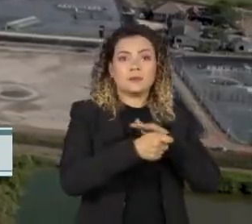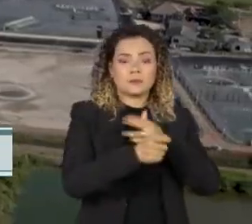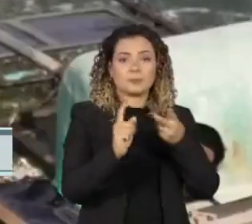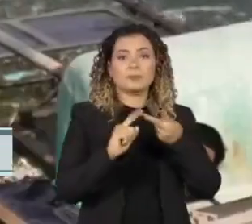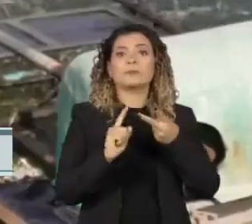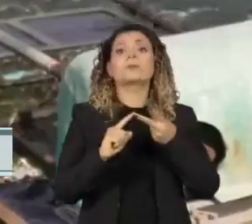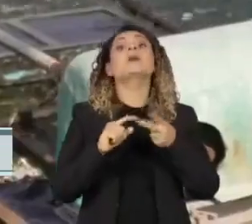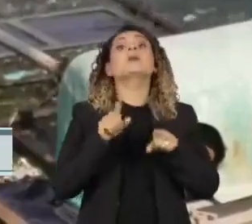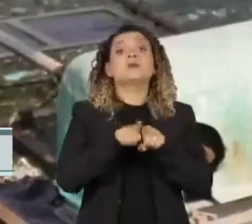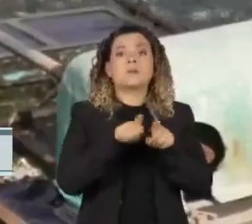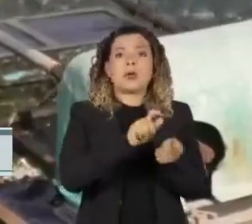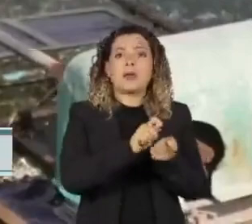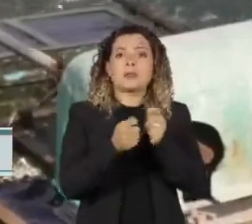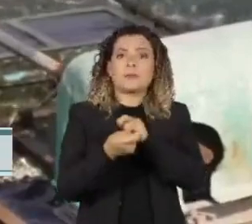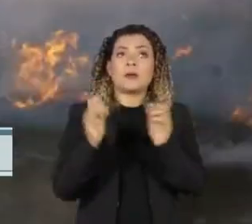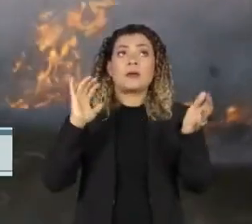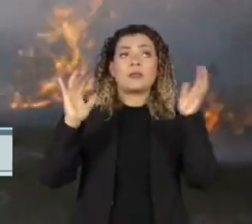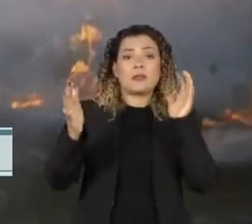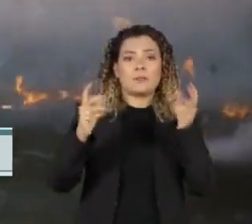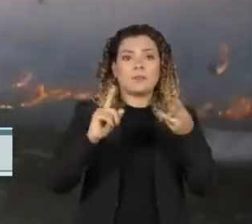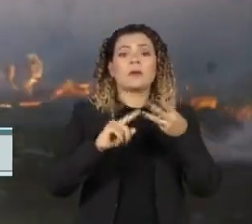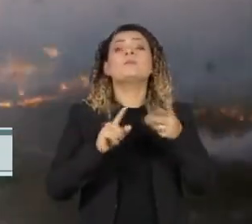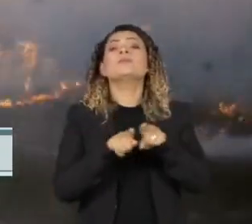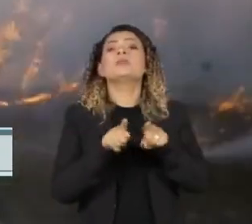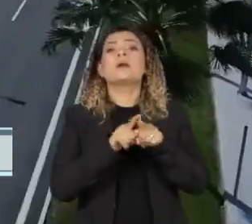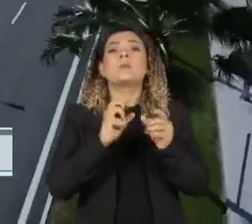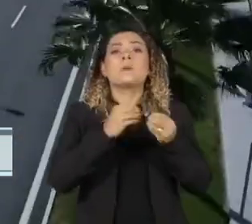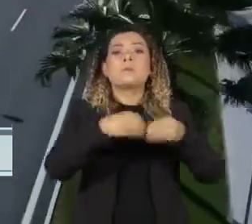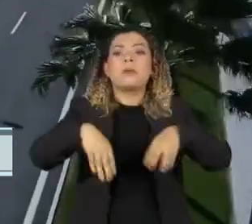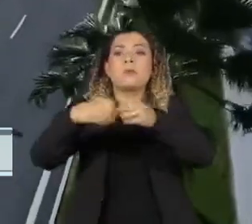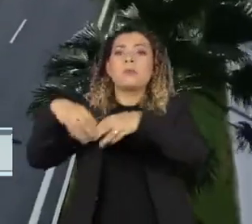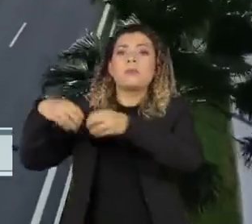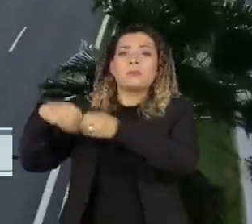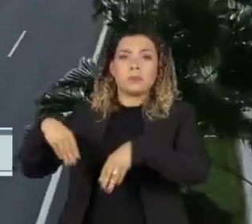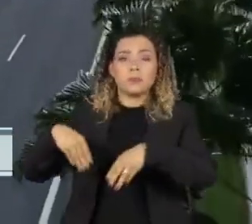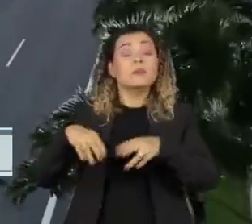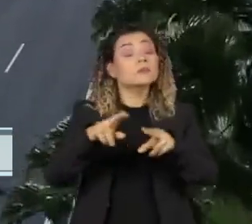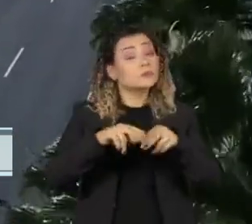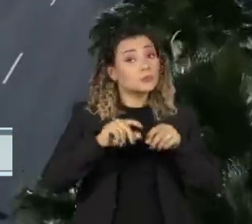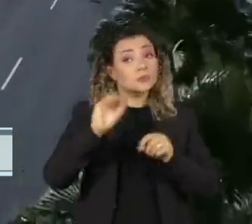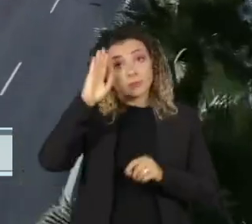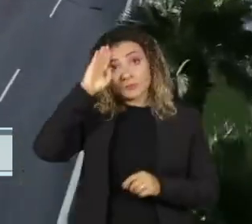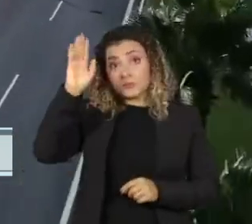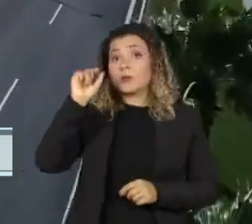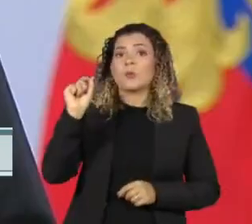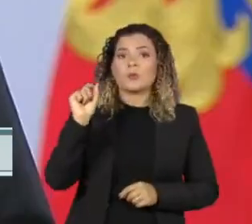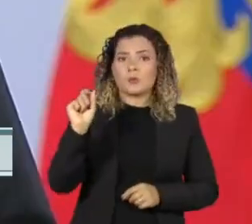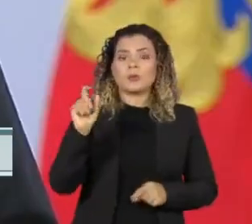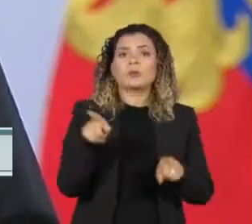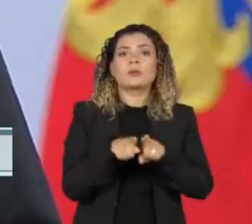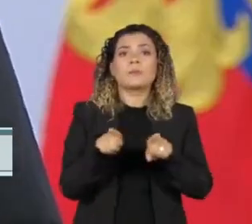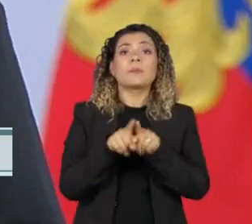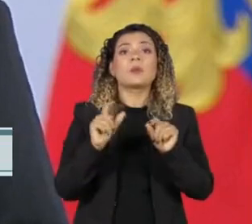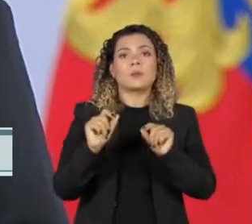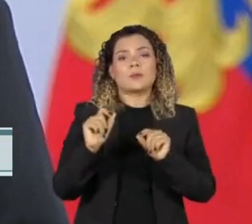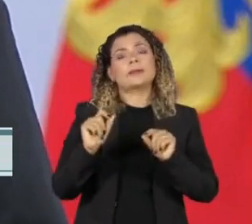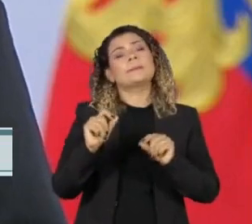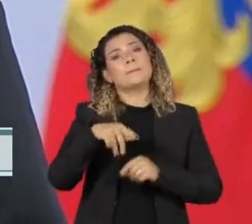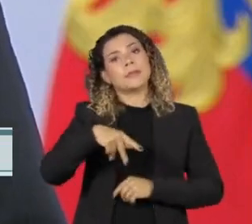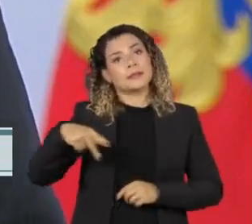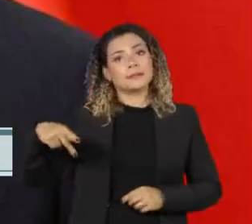mitigação, adaptação climática e perdas e danos. Entre as ausências anunciadas estão as dos